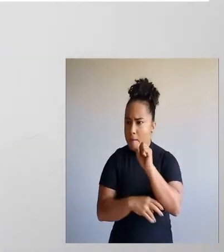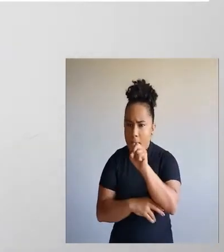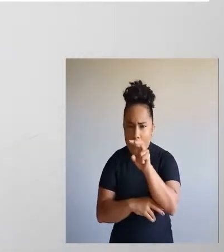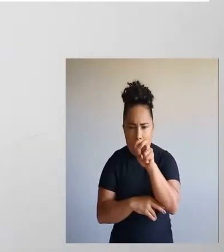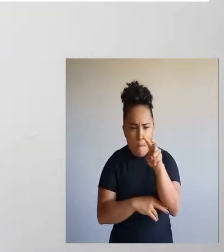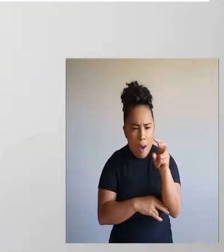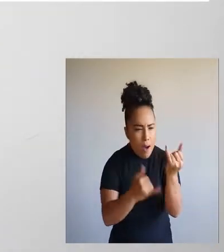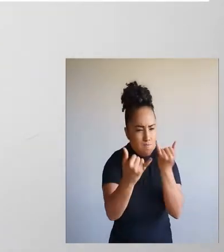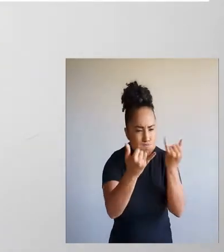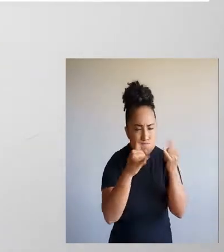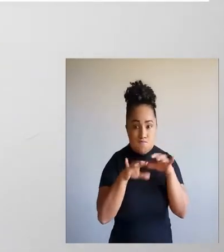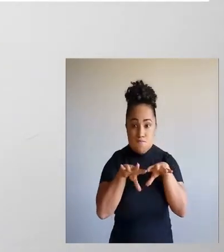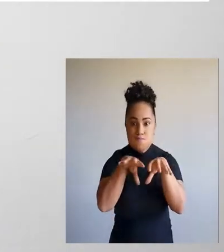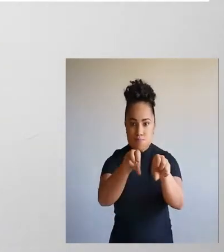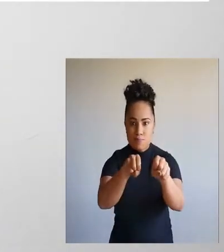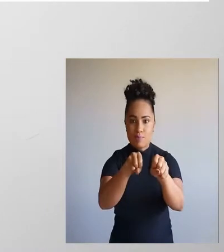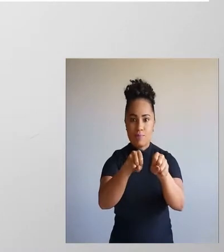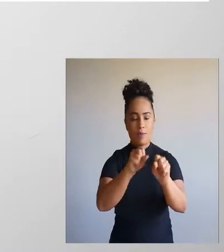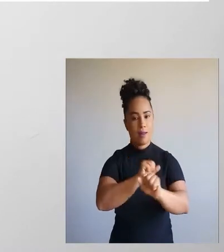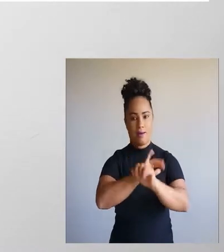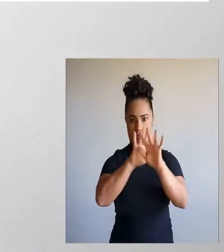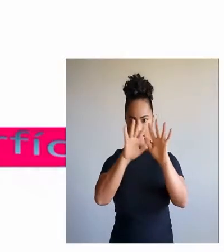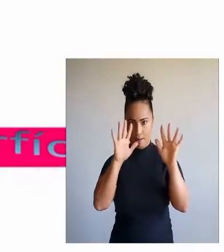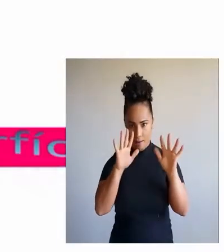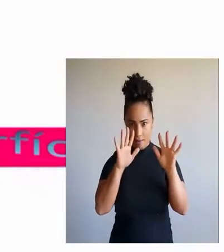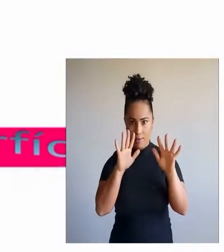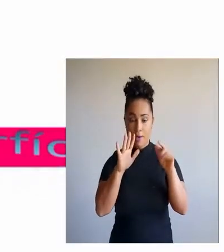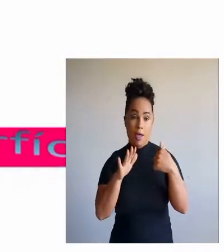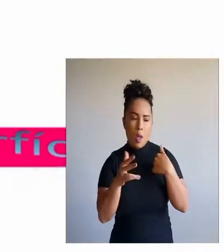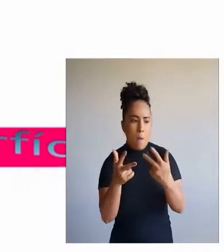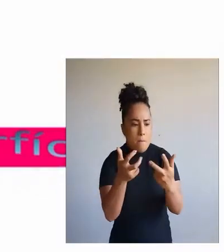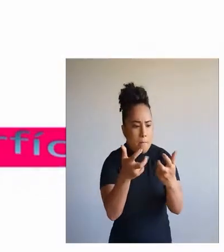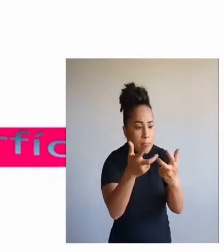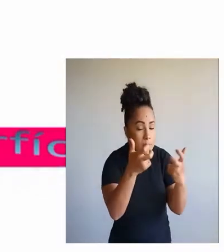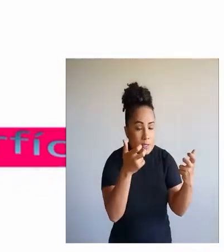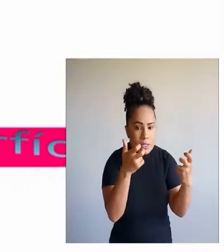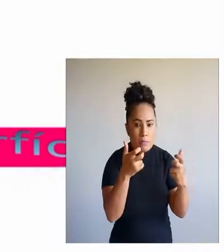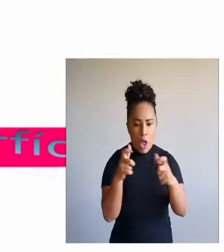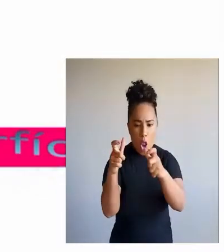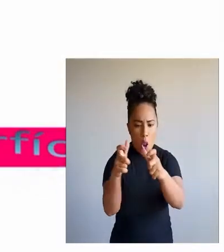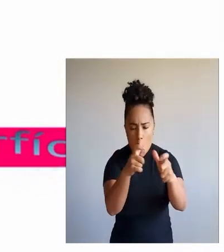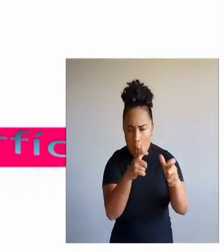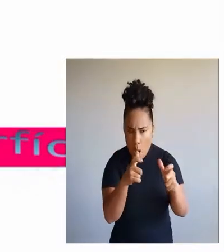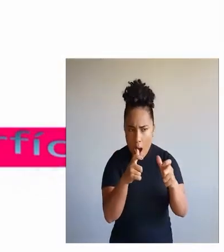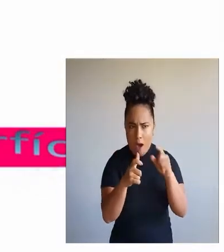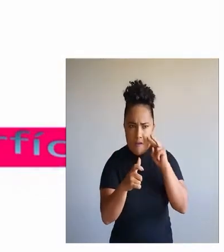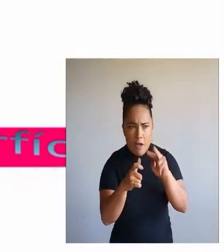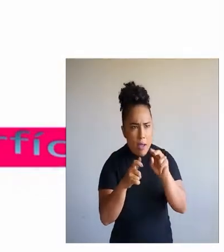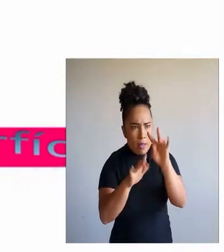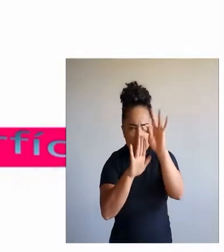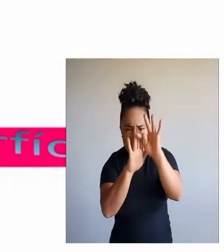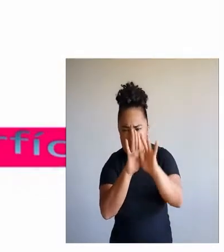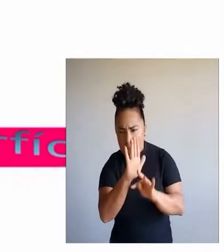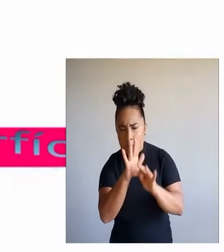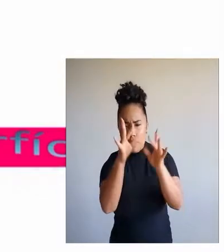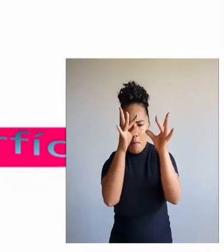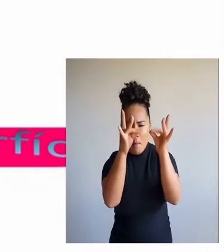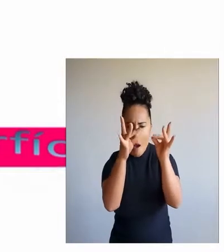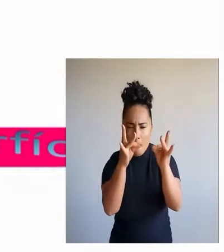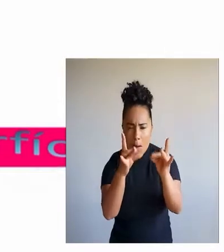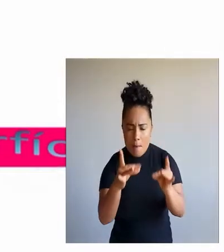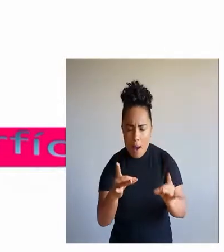Localizar informações explícitas em um texto. Localizar, determinar o lugar, informações, dados,